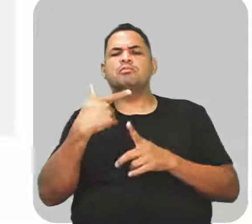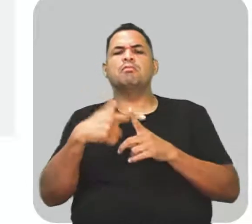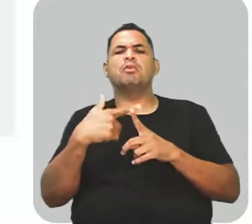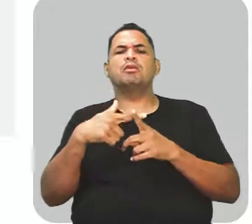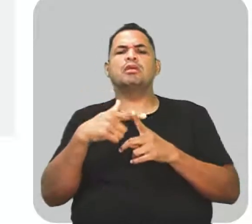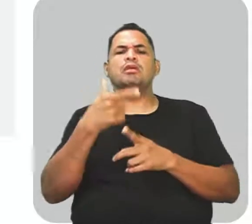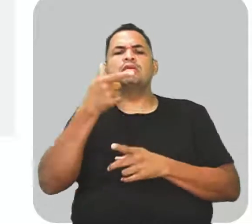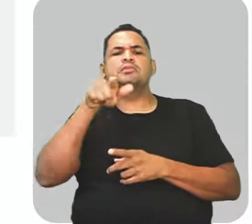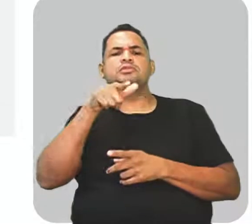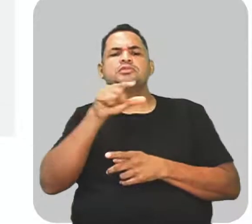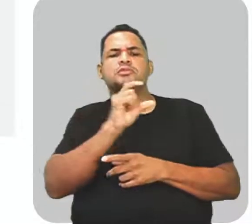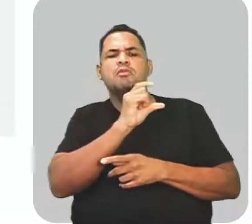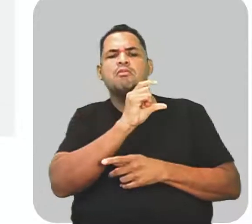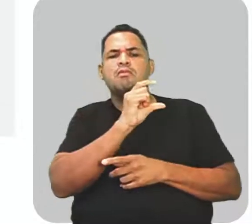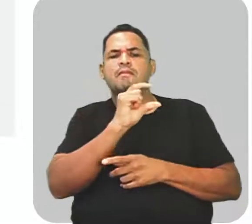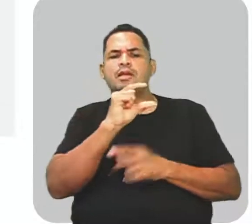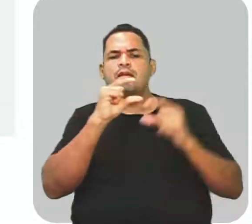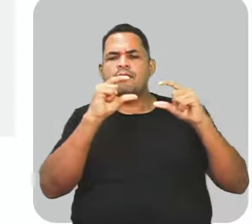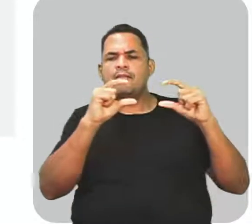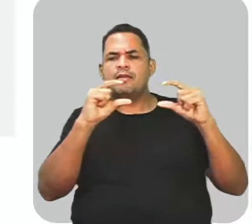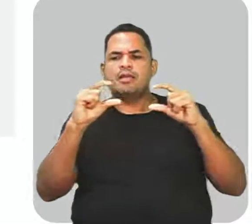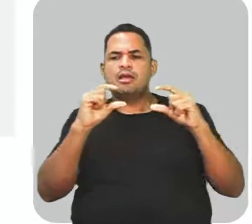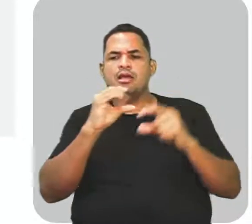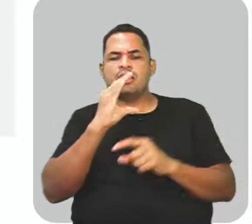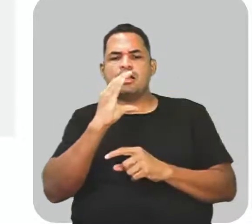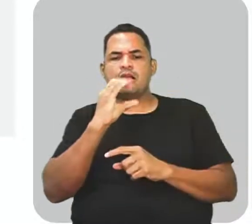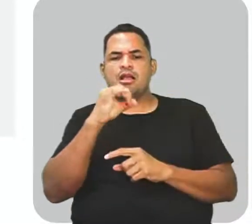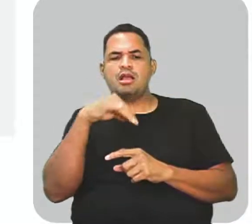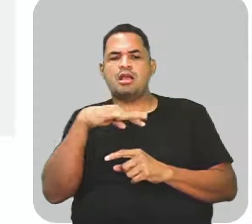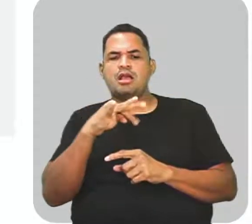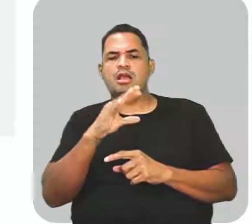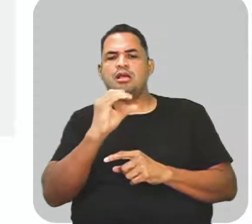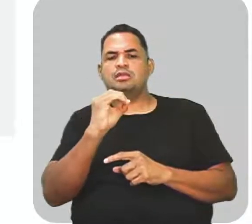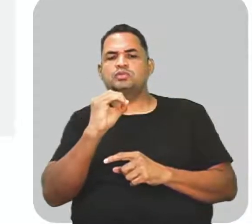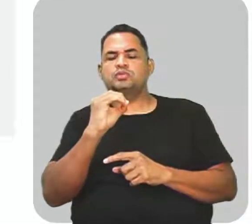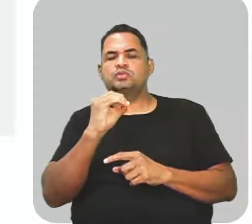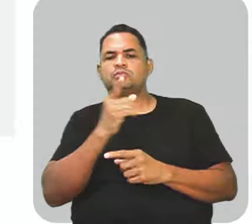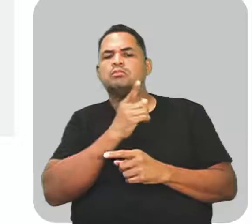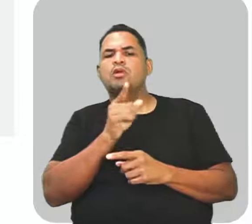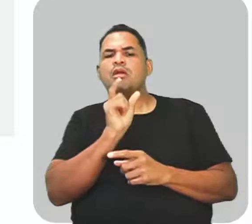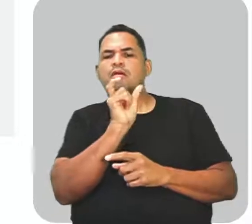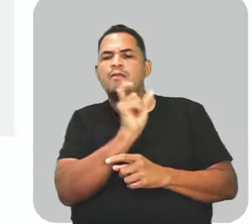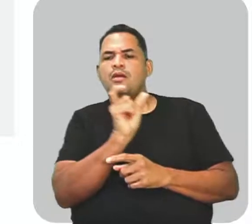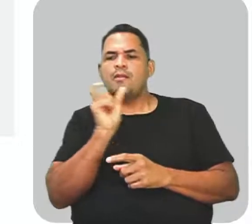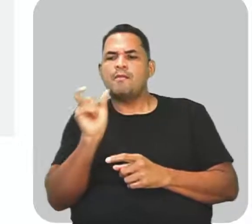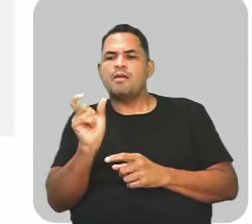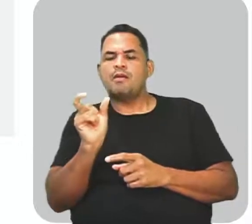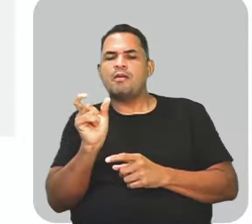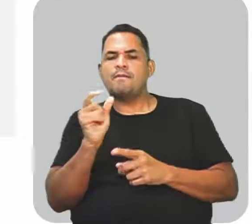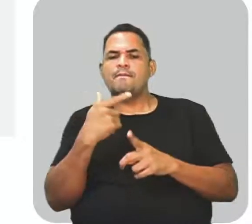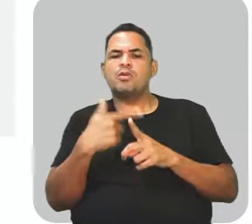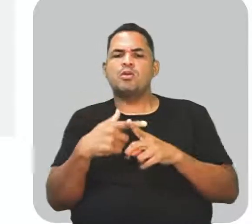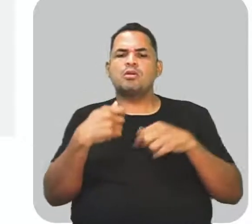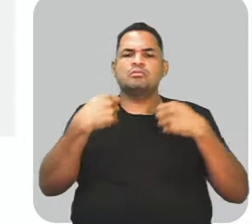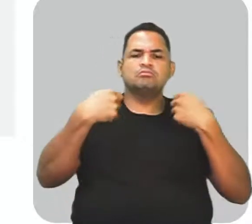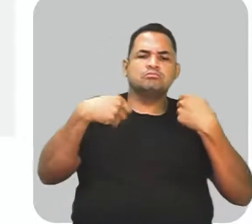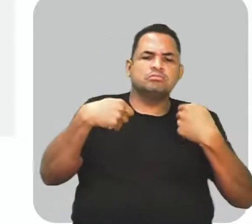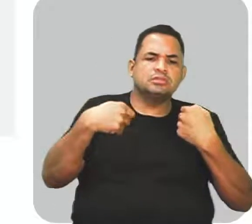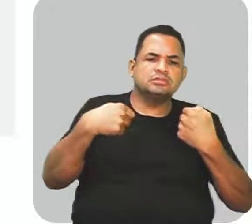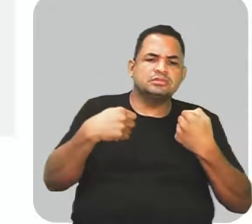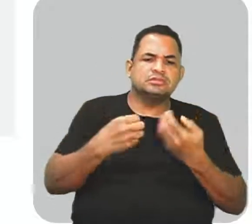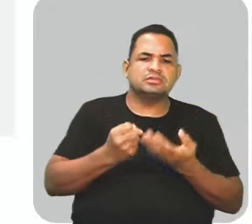repetiu, né? Porque essa construção se fez necessário para dar